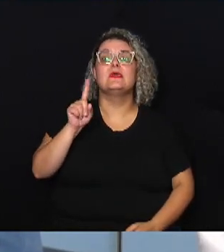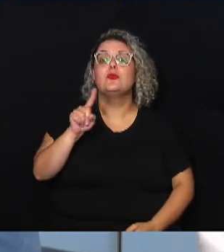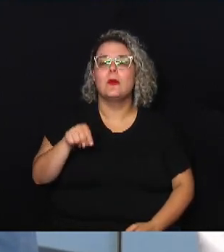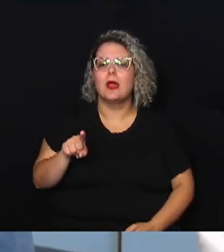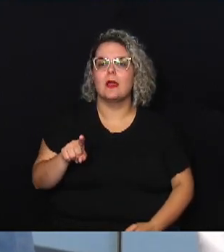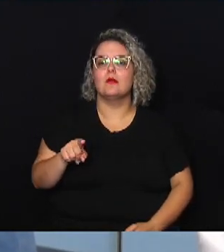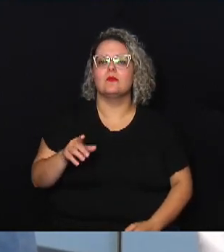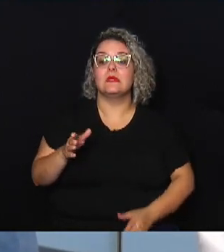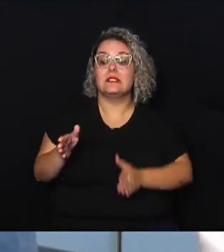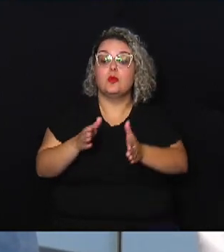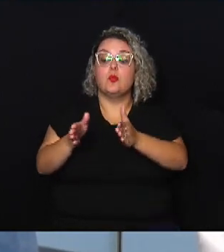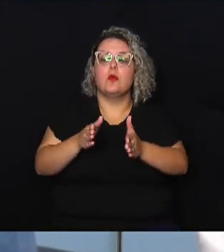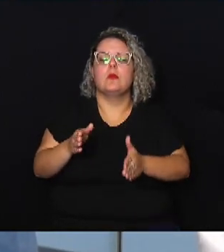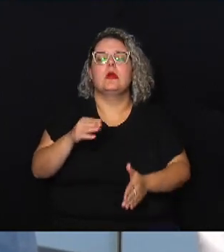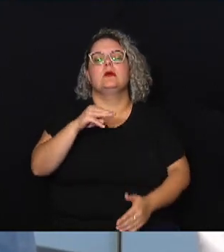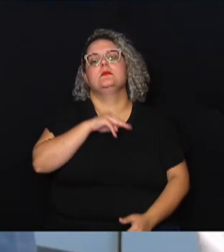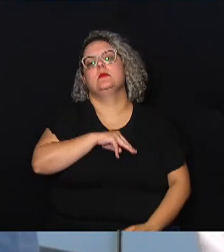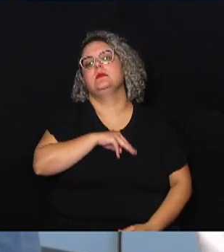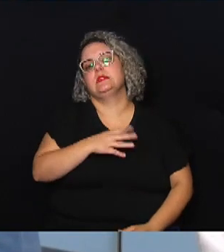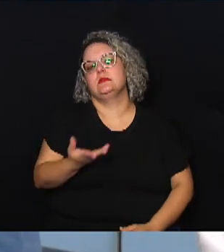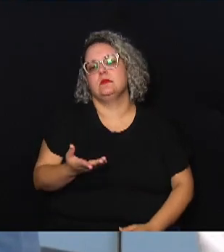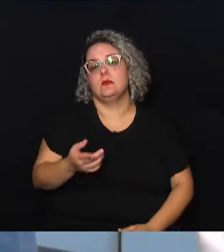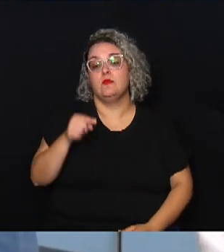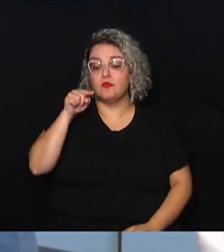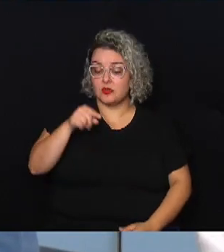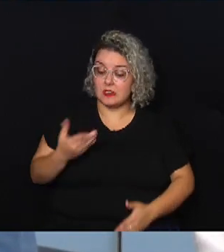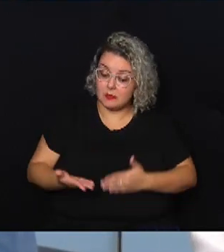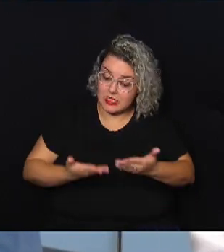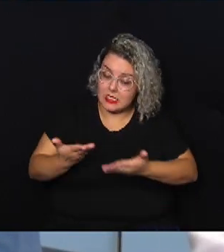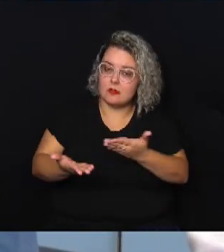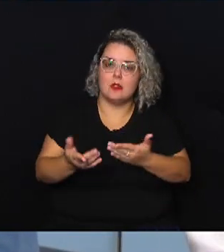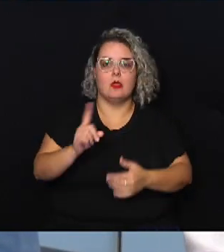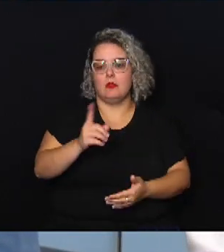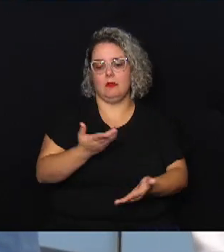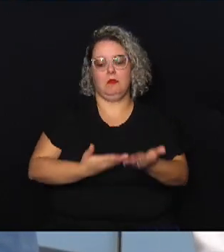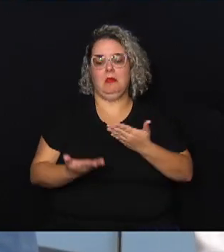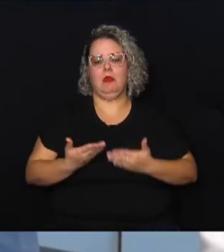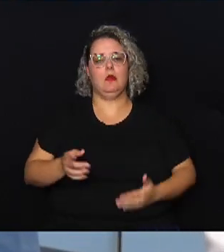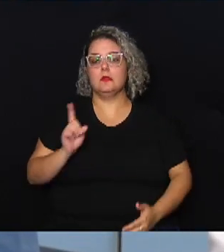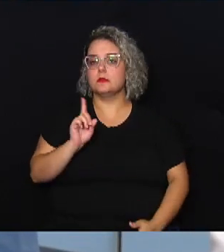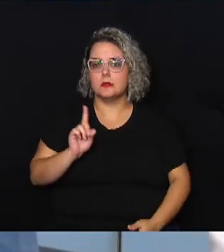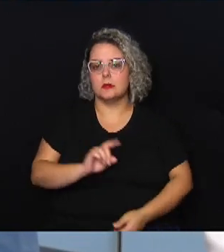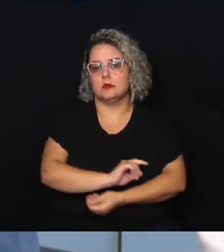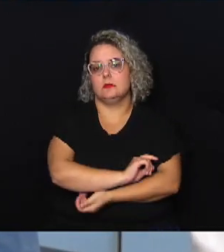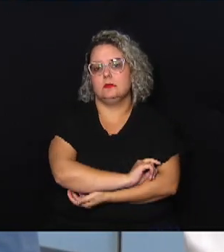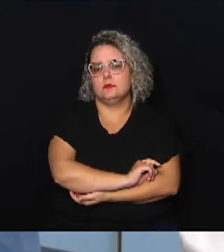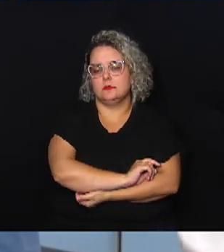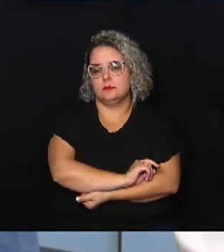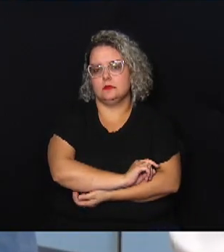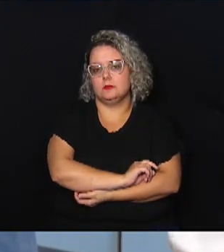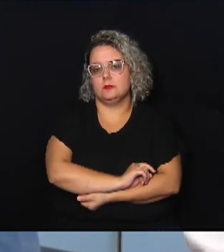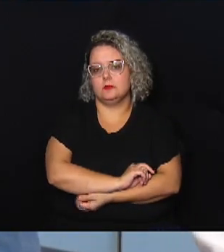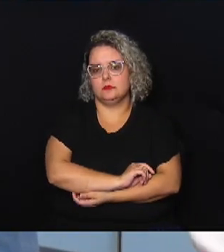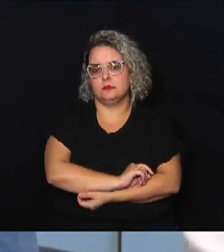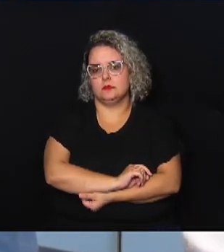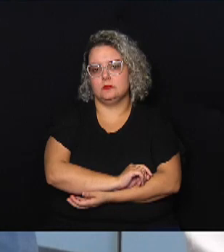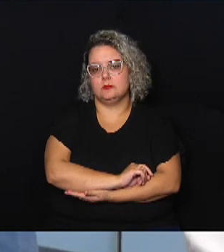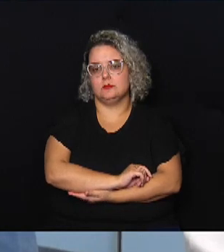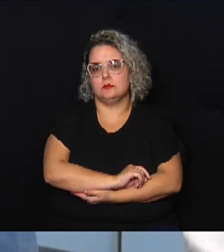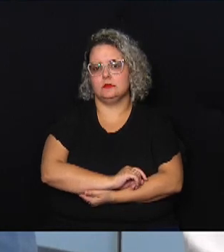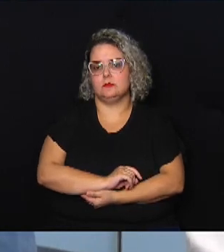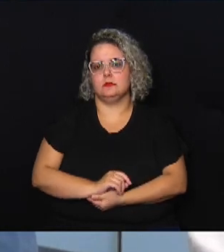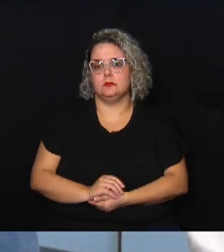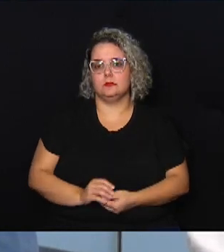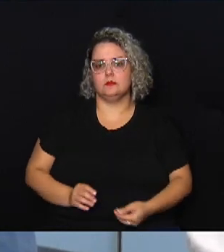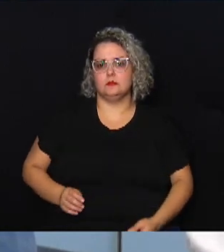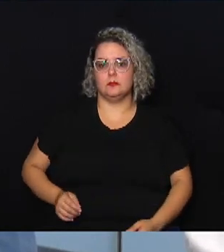você está ali para servir não para ser servido e nós vemos que esse espaço estou feliz já